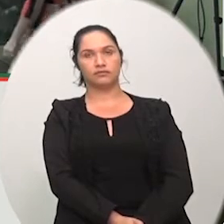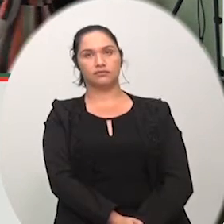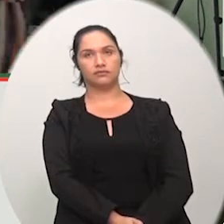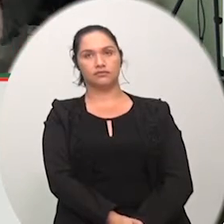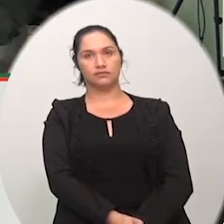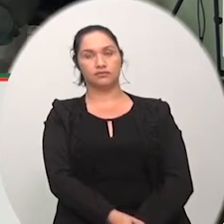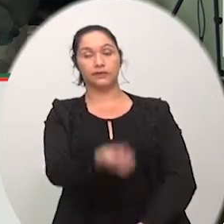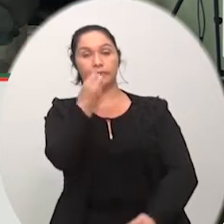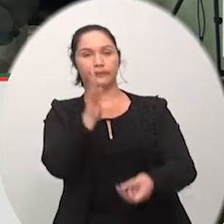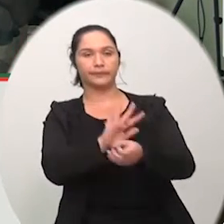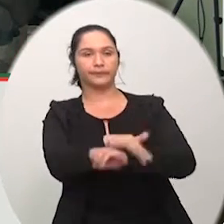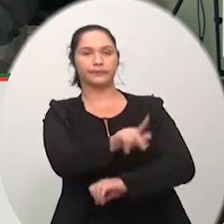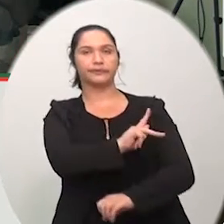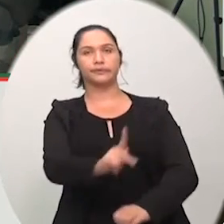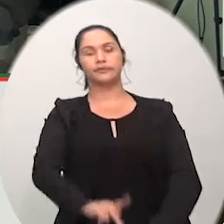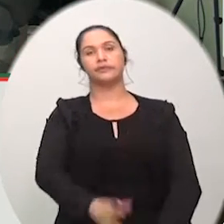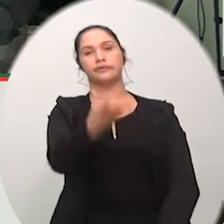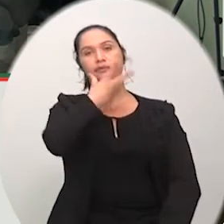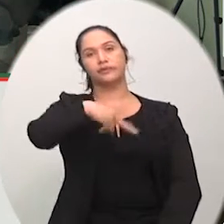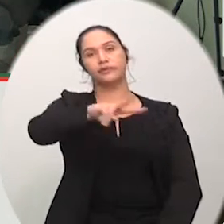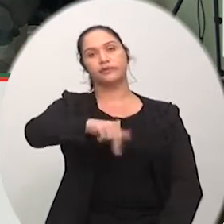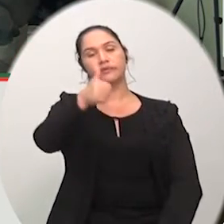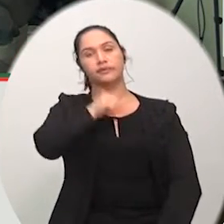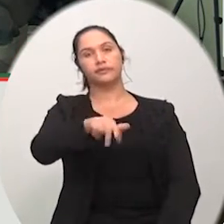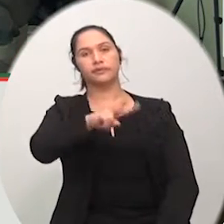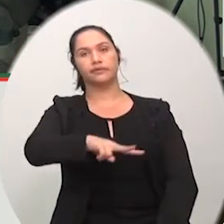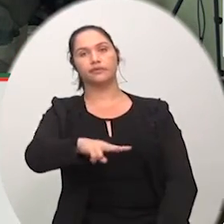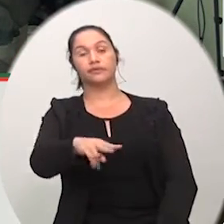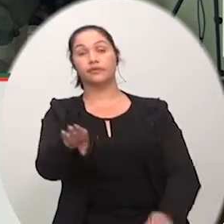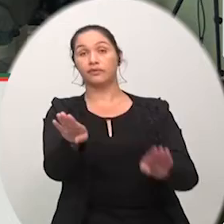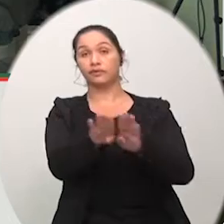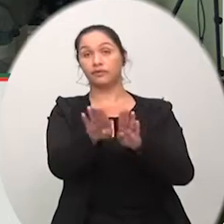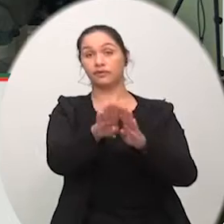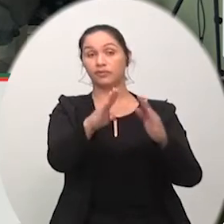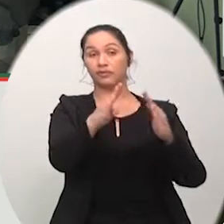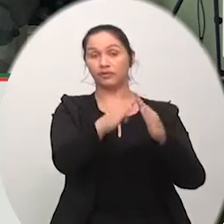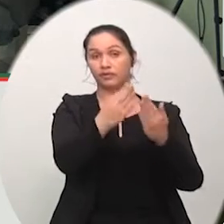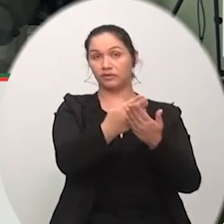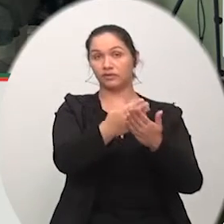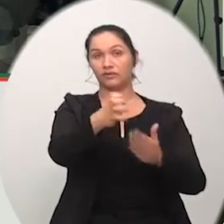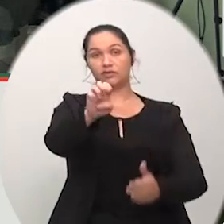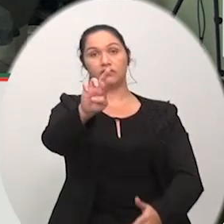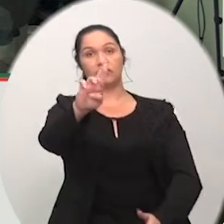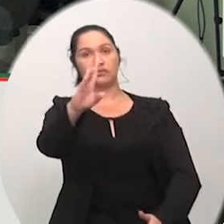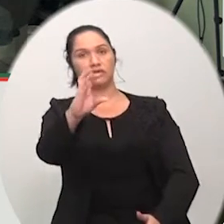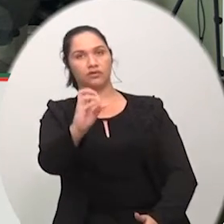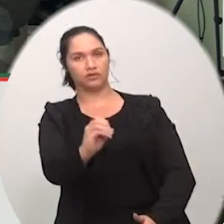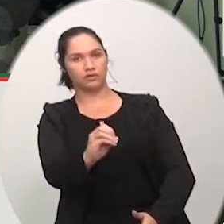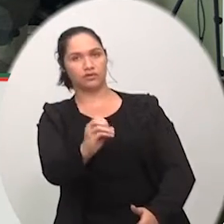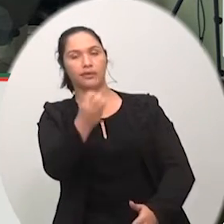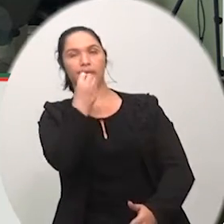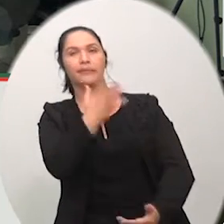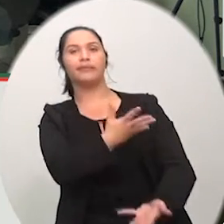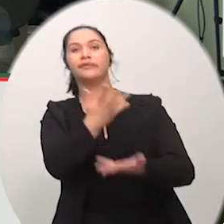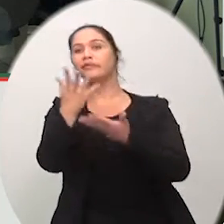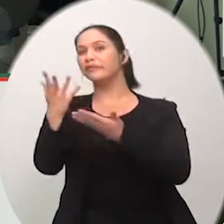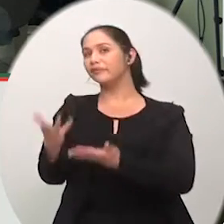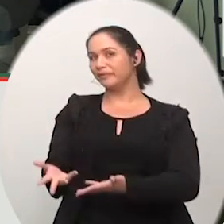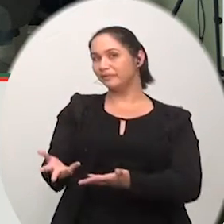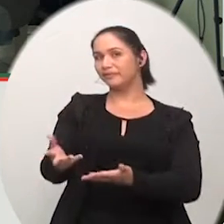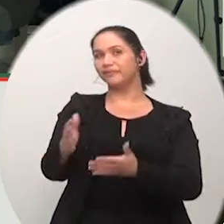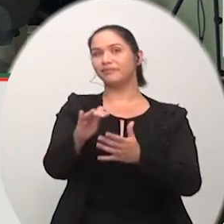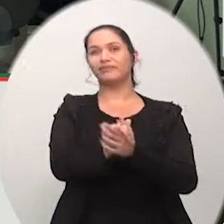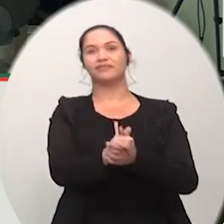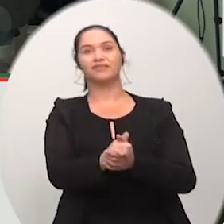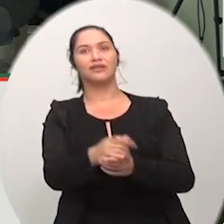boa noite senhor presidente vereadores vereadoras ao colégio Érico Nunebarque sejam bem vindos nome